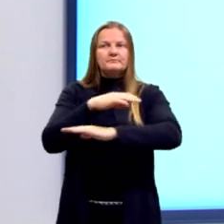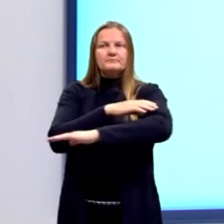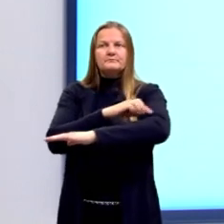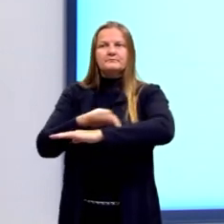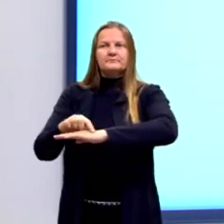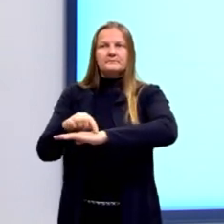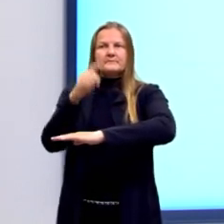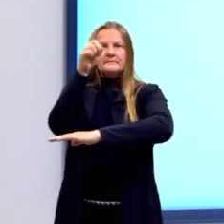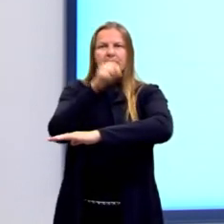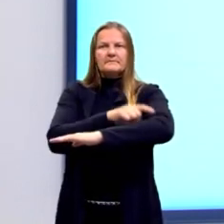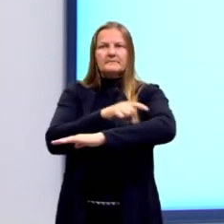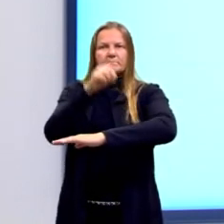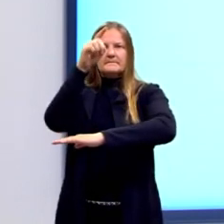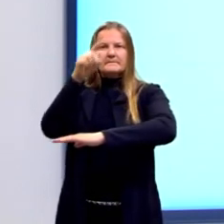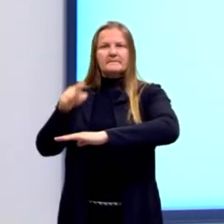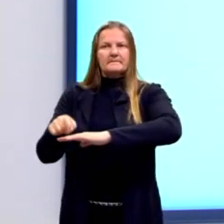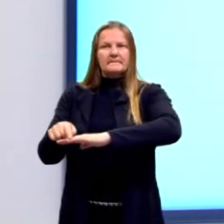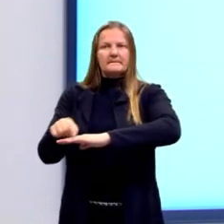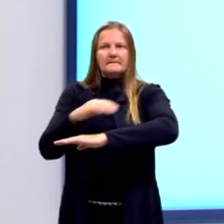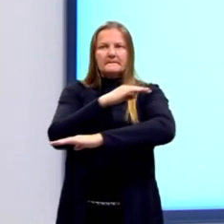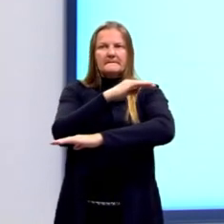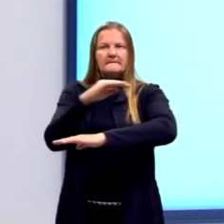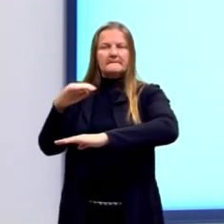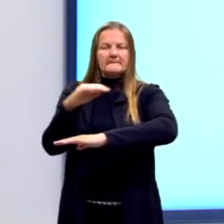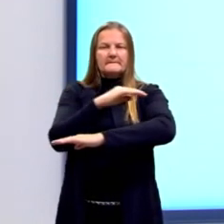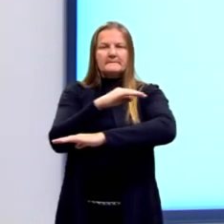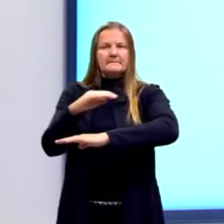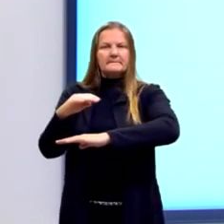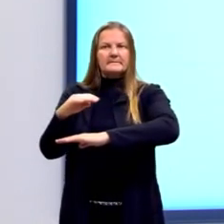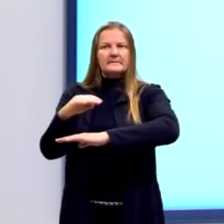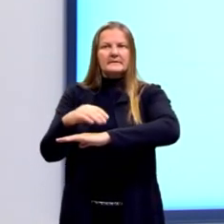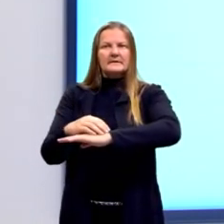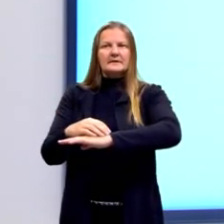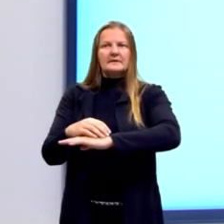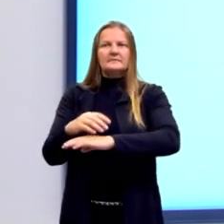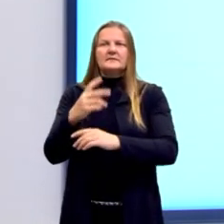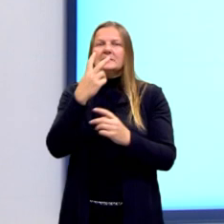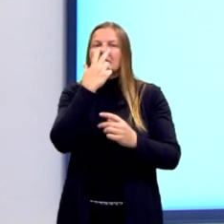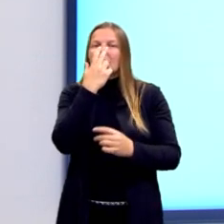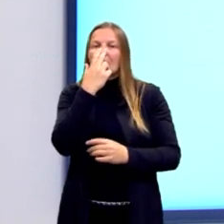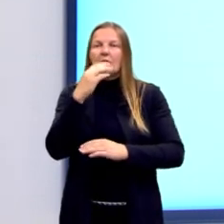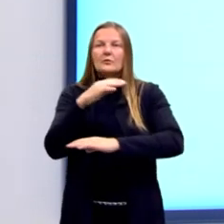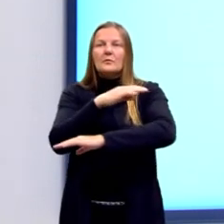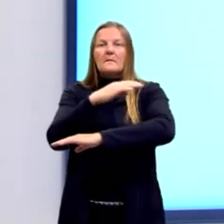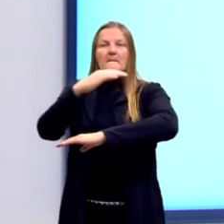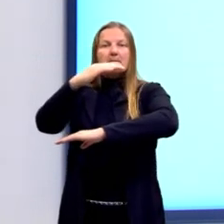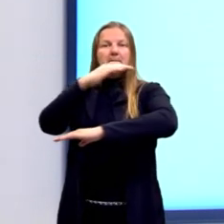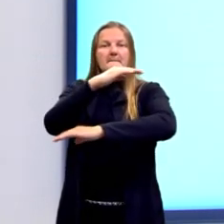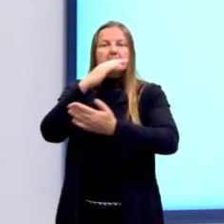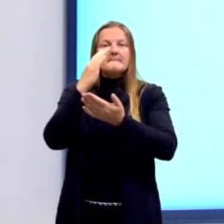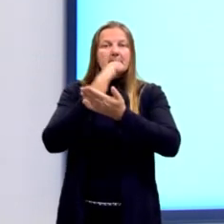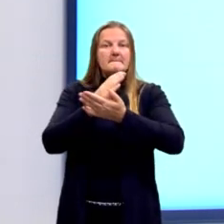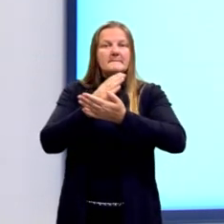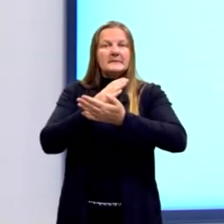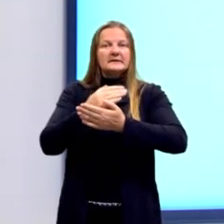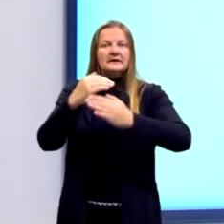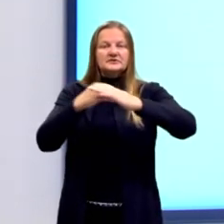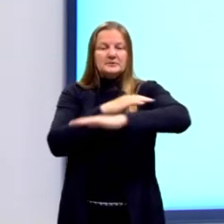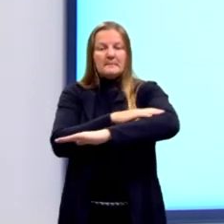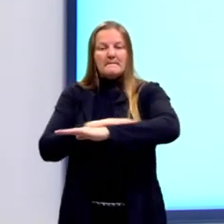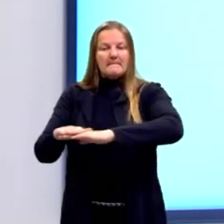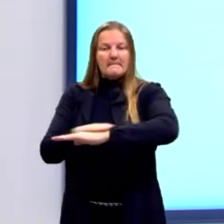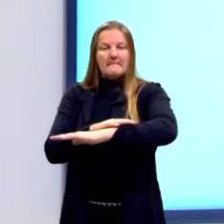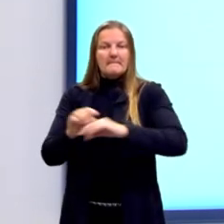a base média formada, que seria o segmento DE, é exatamente metade da nossa base maior,